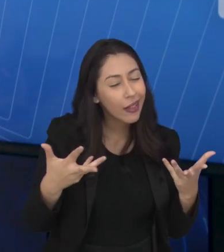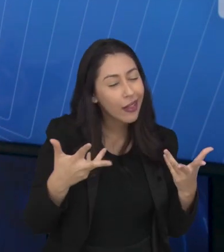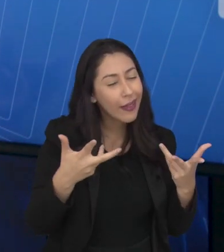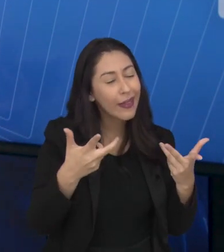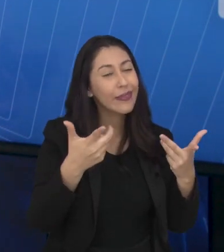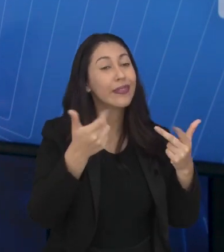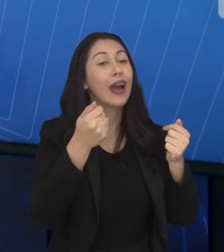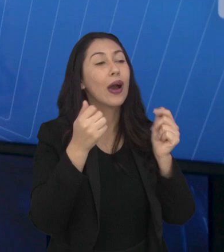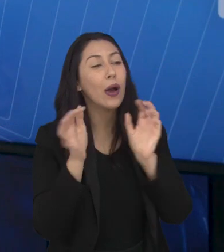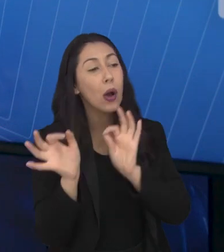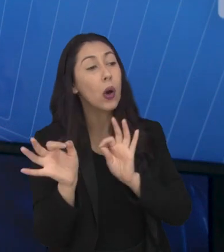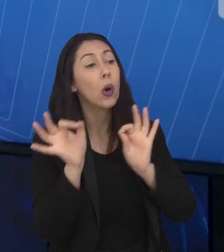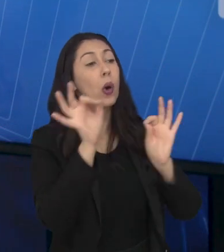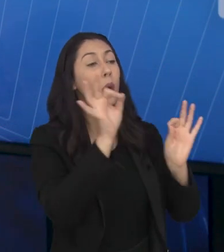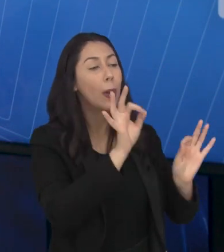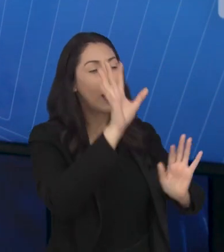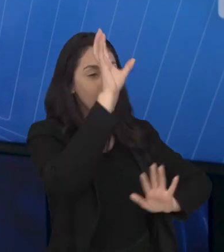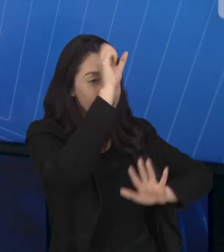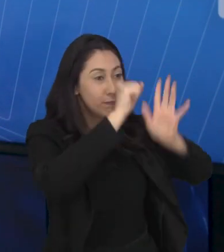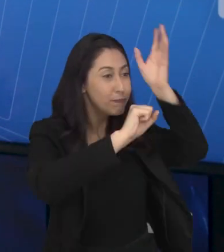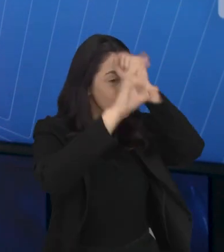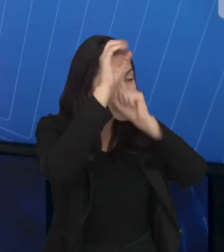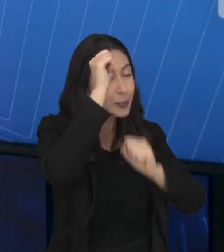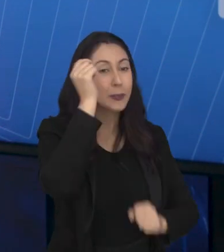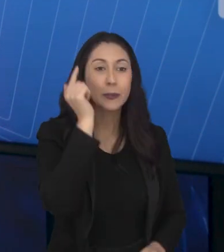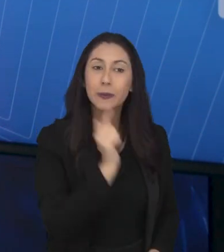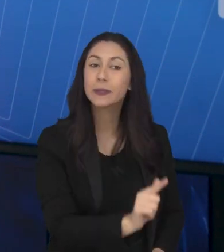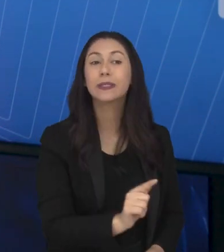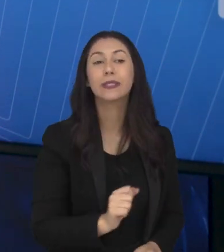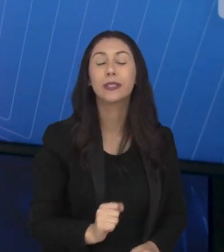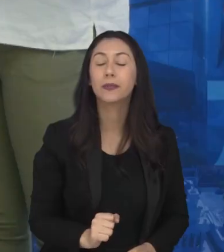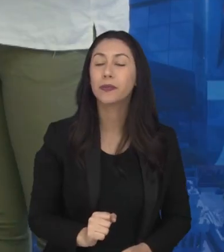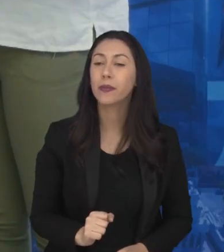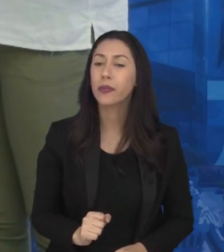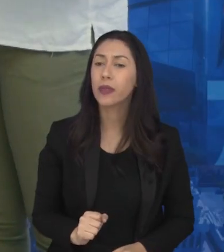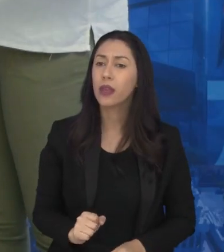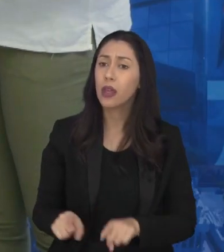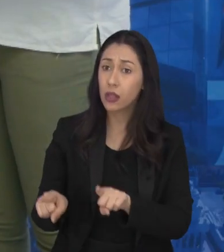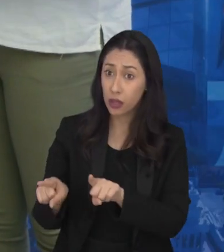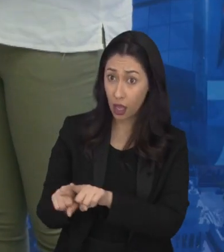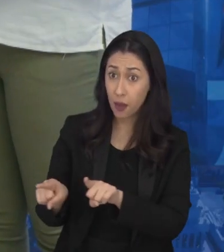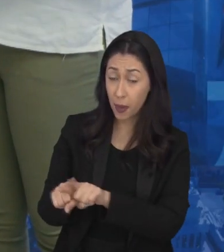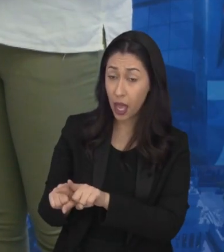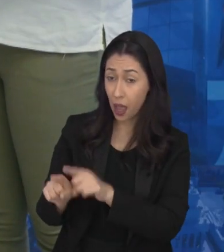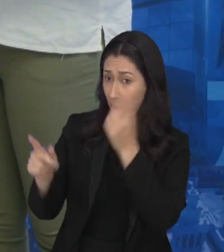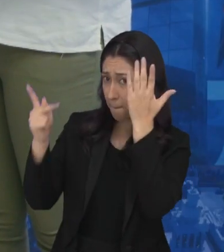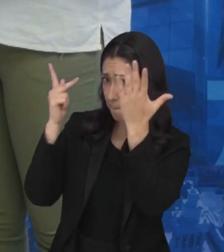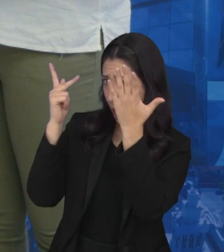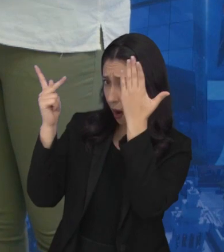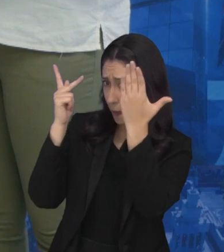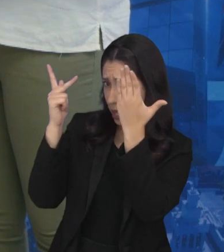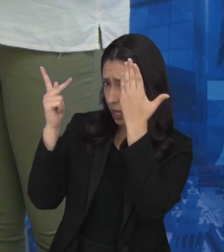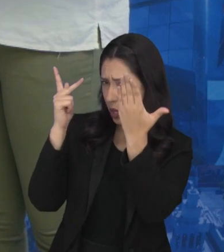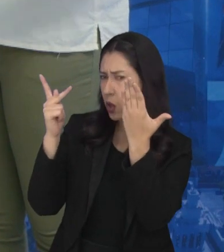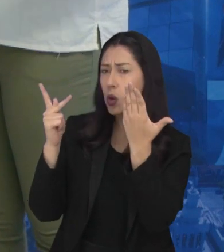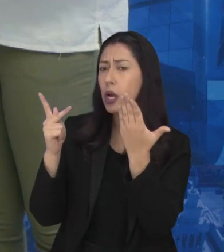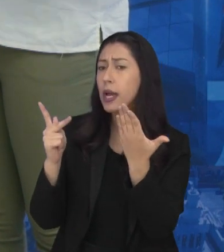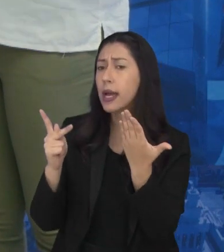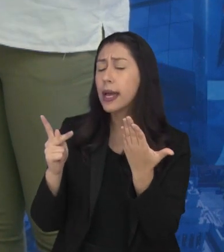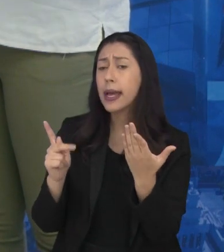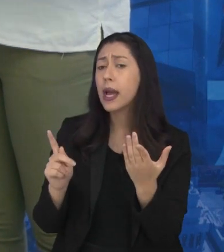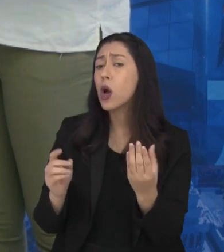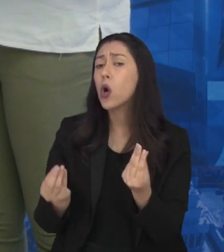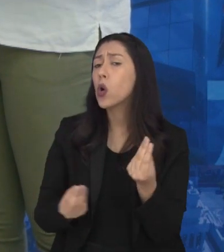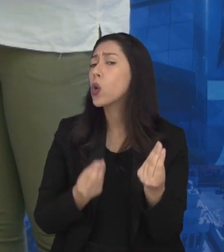acompanhar ali o ano que ele está frequentando. E além dessa atuação dos psicopedagogos, quais são outras